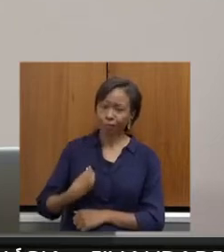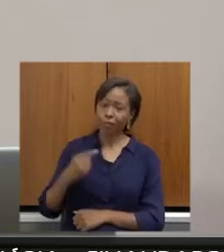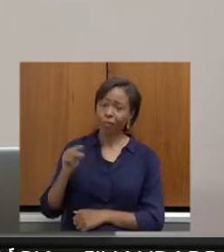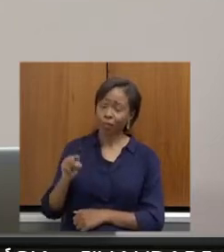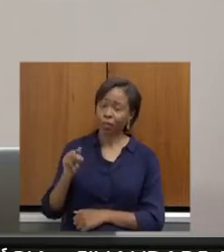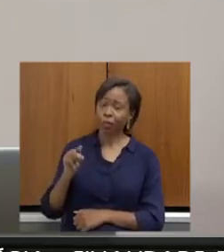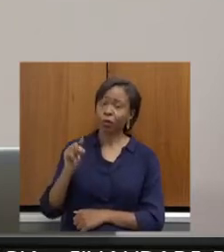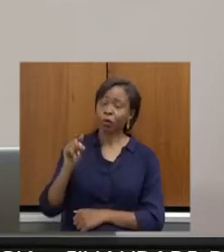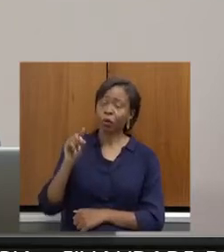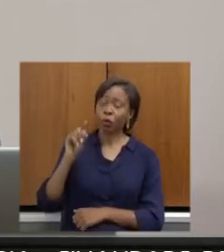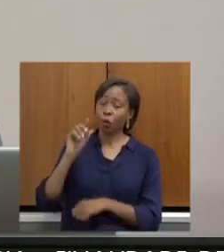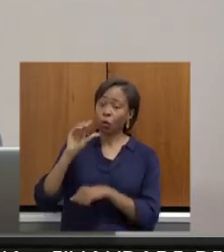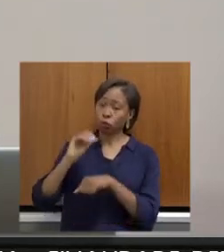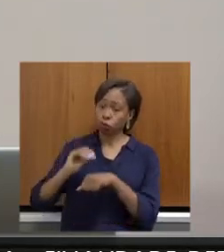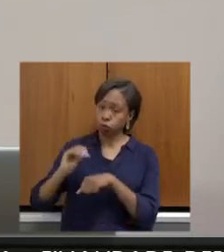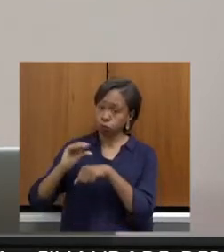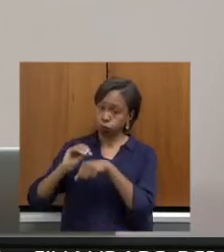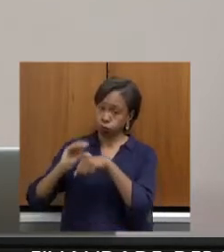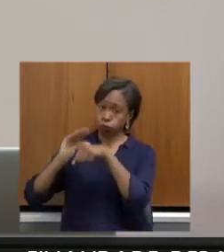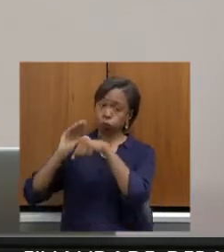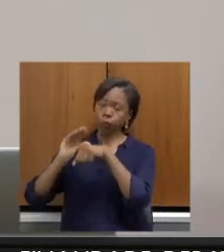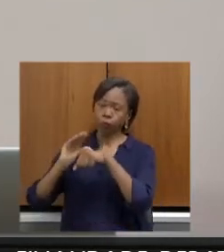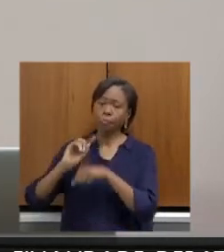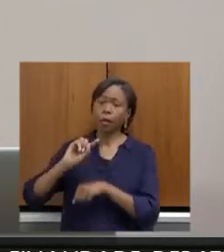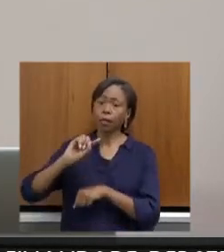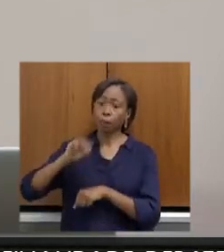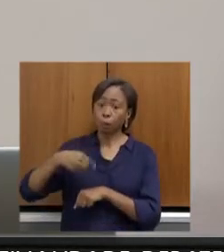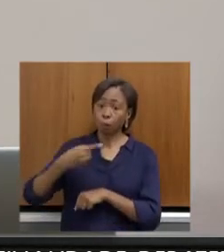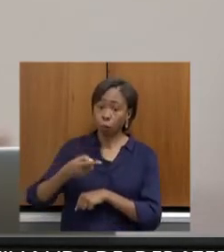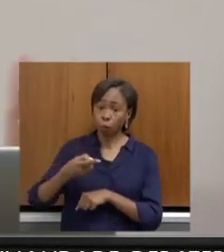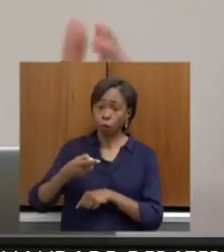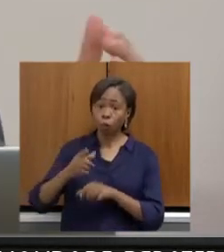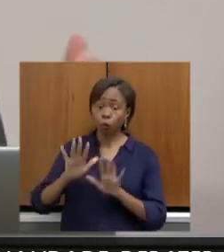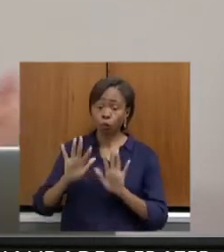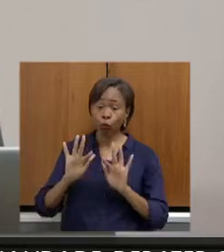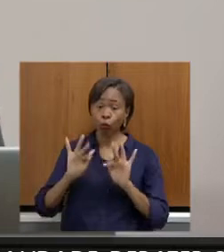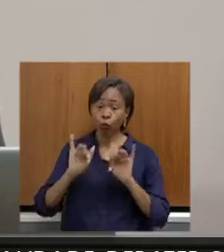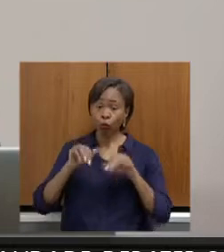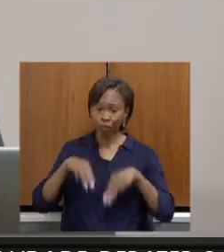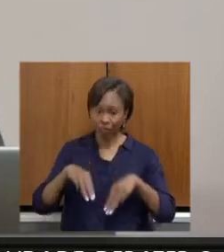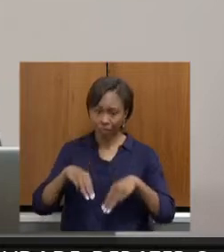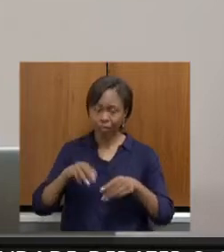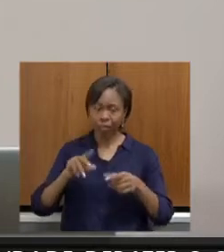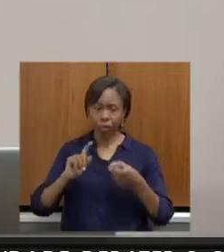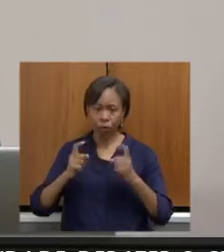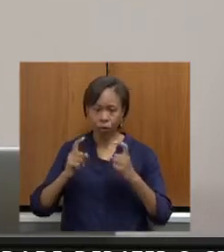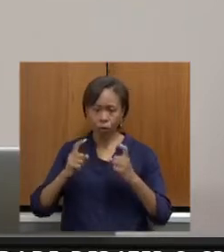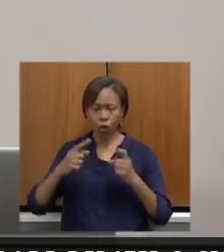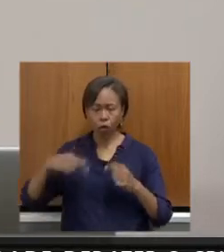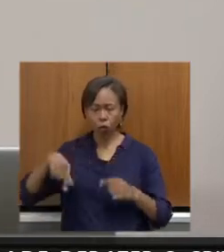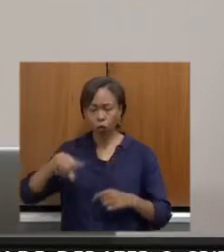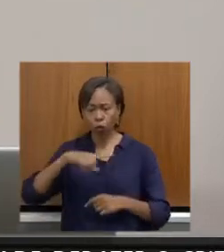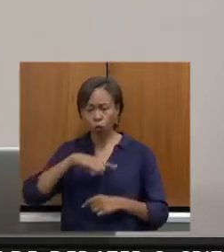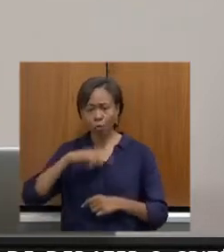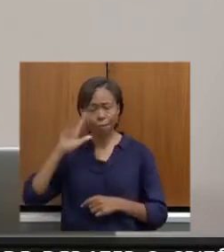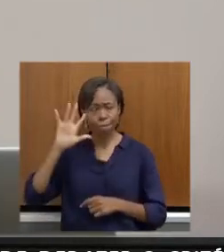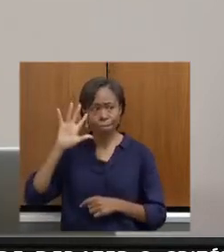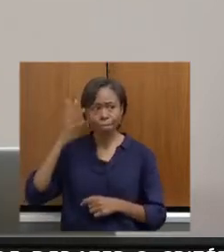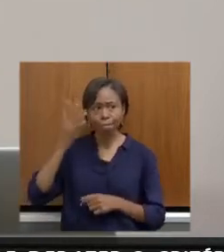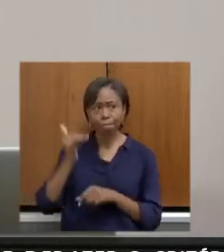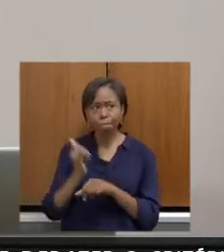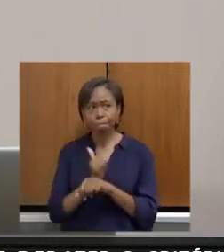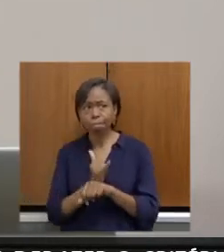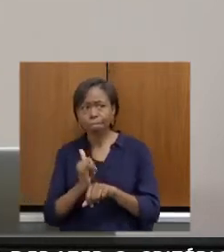aí. E no final dessa audiência, tenho certeza que nós vamos, juntos, conseguir traçar um novo caminho,